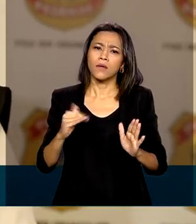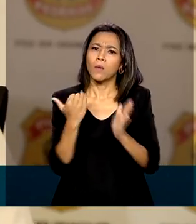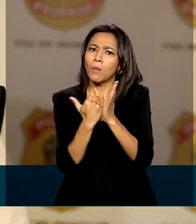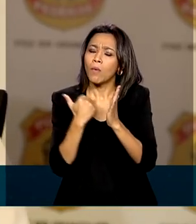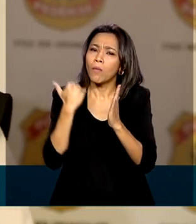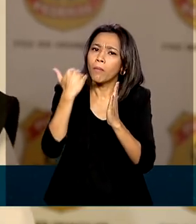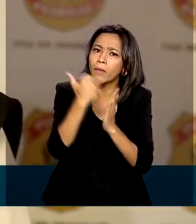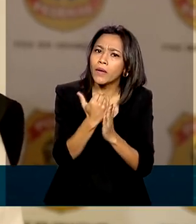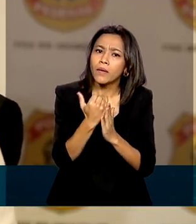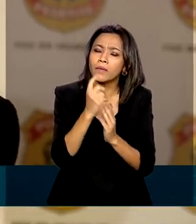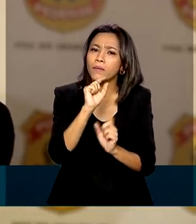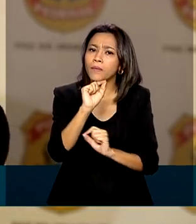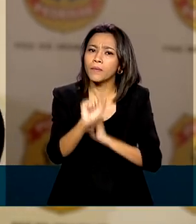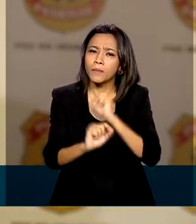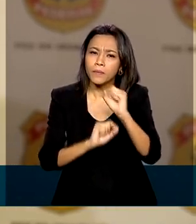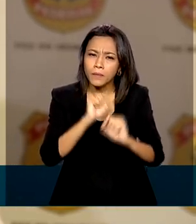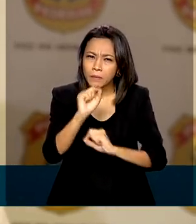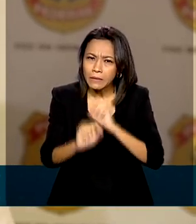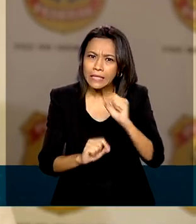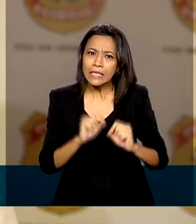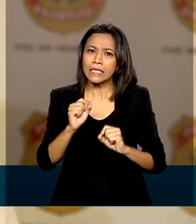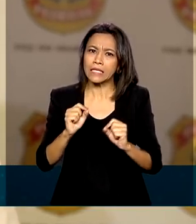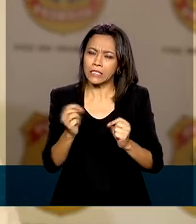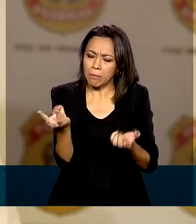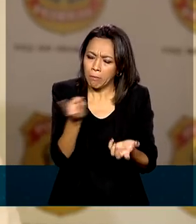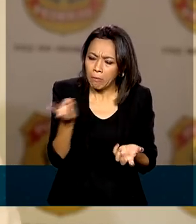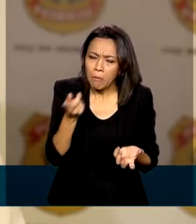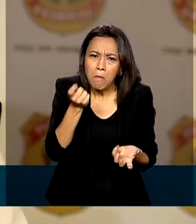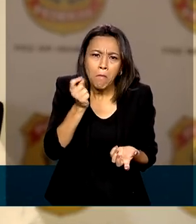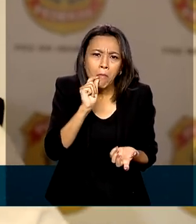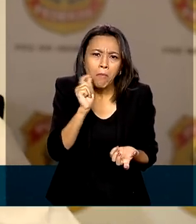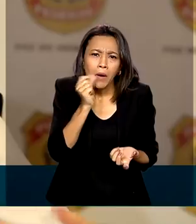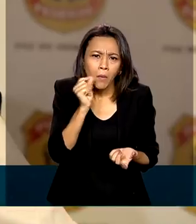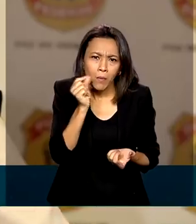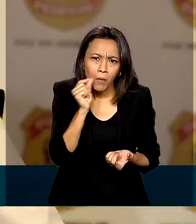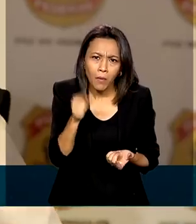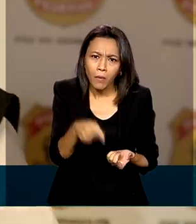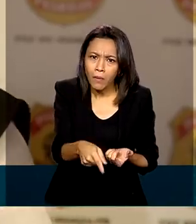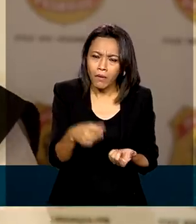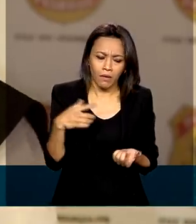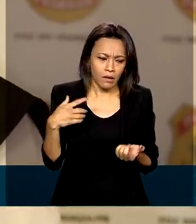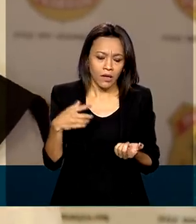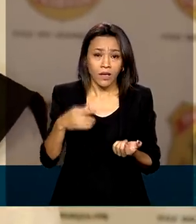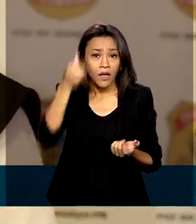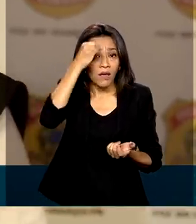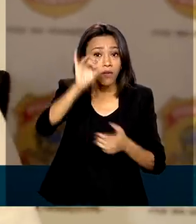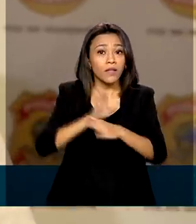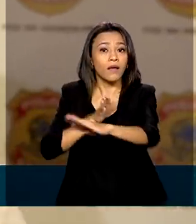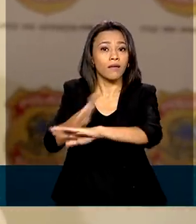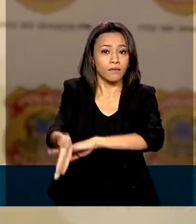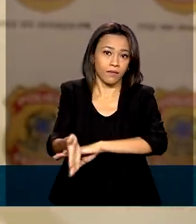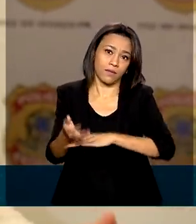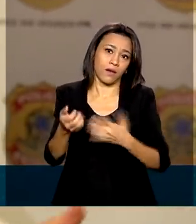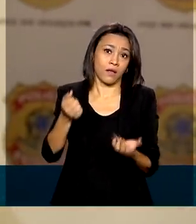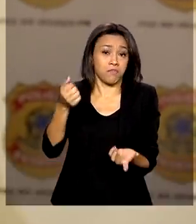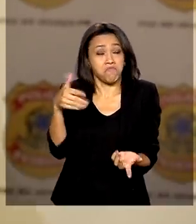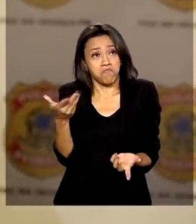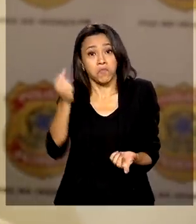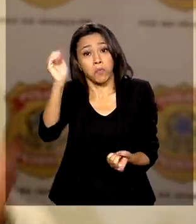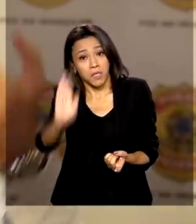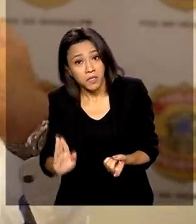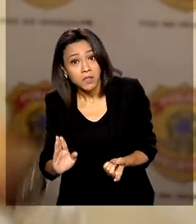do quantitativo de maconha que deixa de ingressar no mercado ilícito, seja no Brasil,